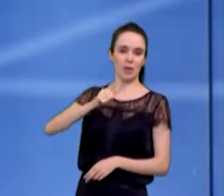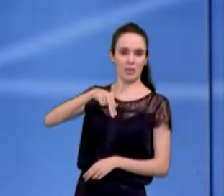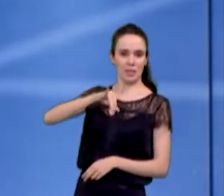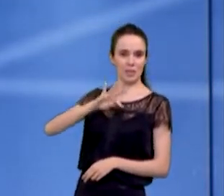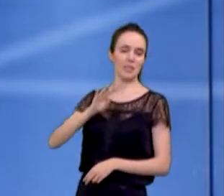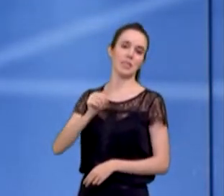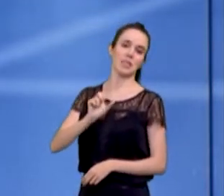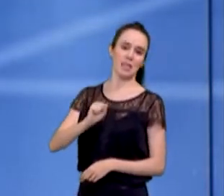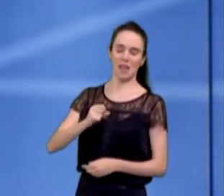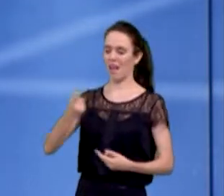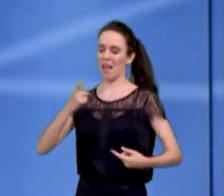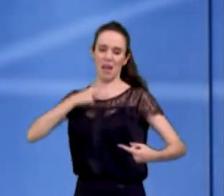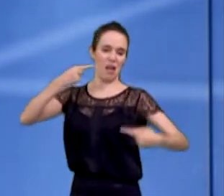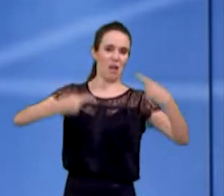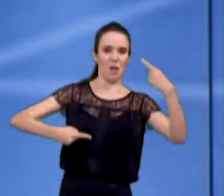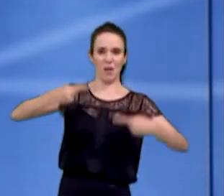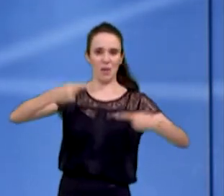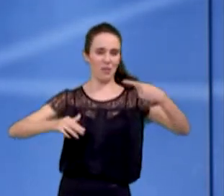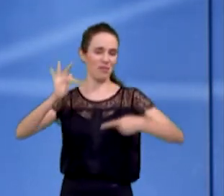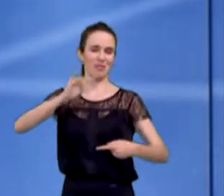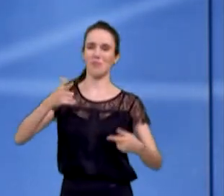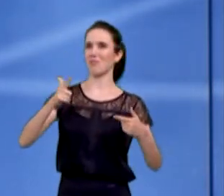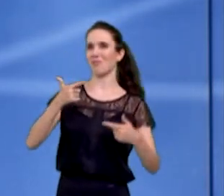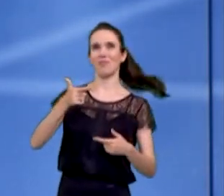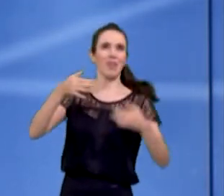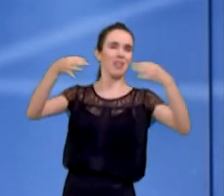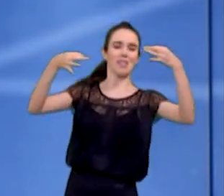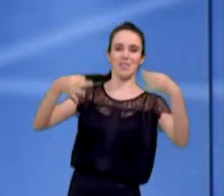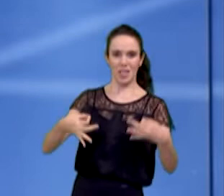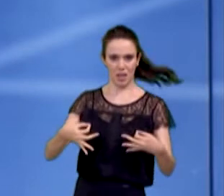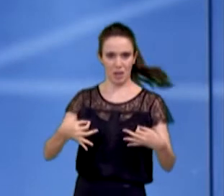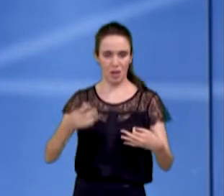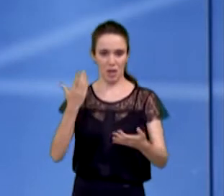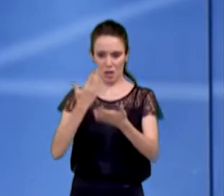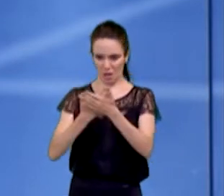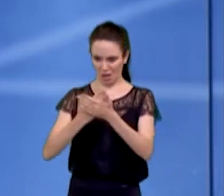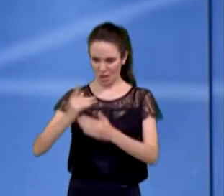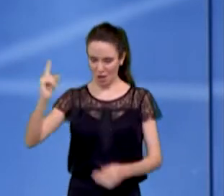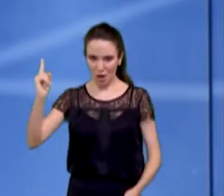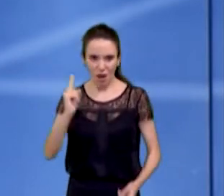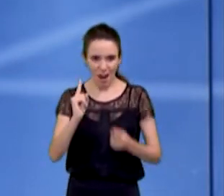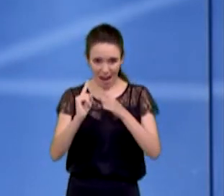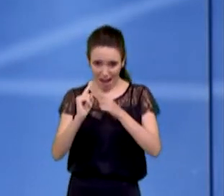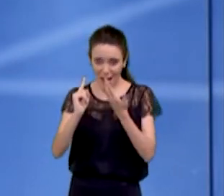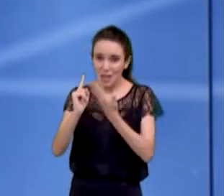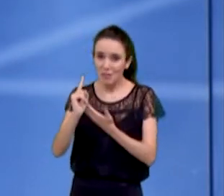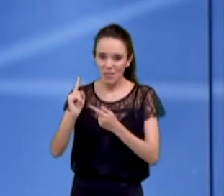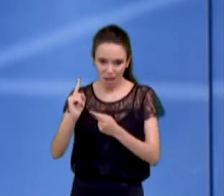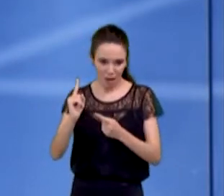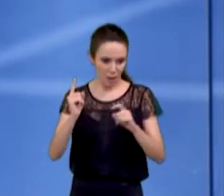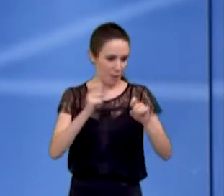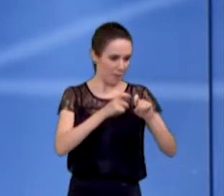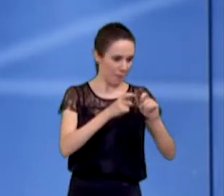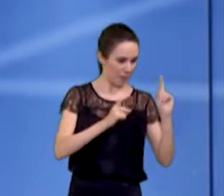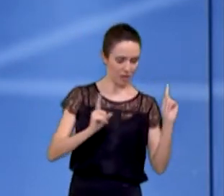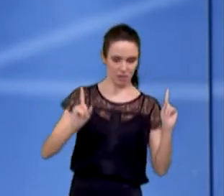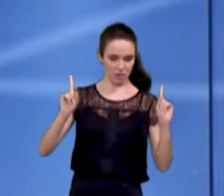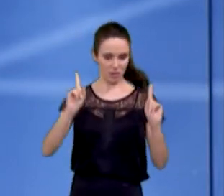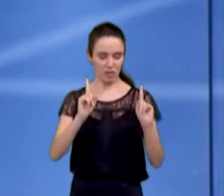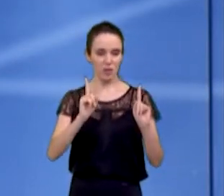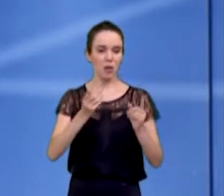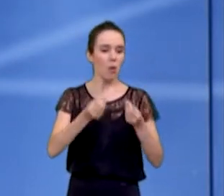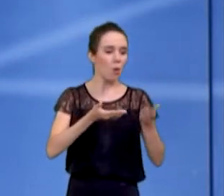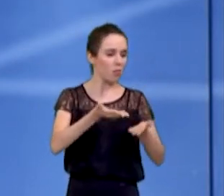uma disputa entre elas, e a coisa não está ainda tão resolvida assim. Colocar estudante para atender junto com o médico, que hoje é massacrado,